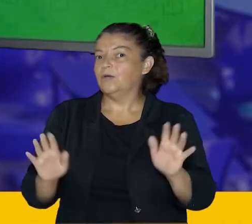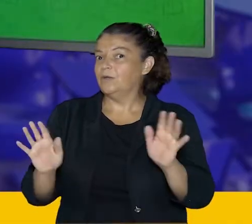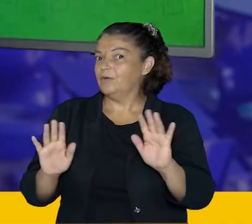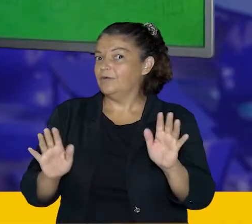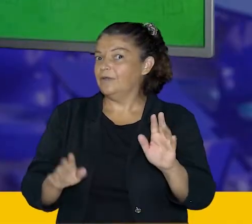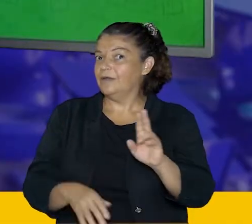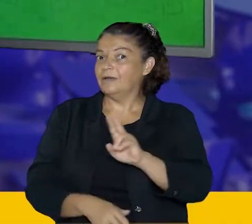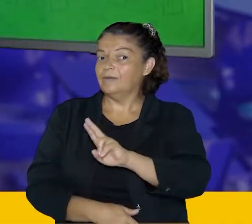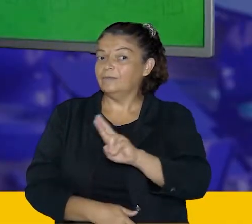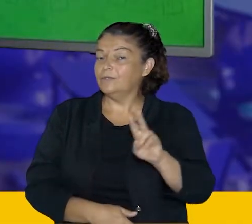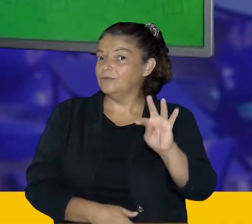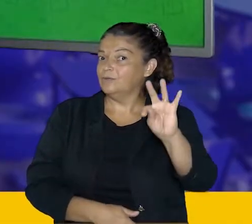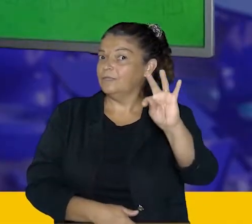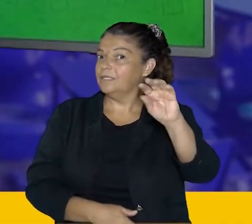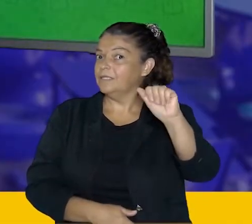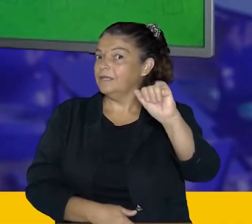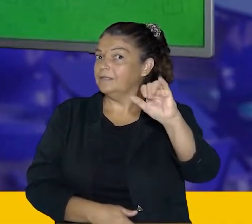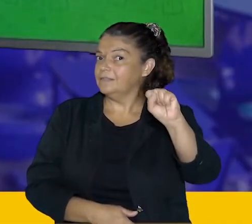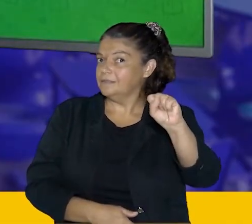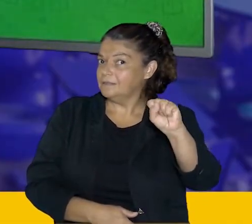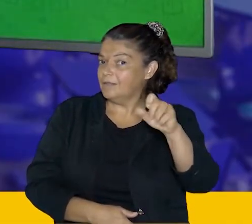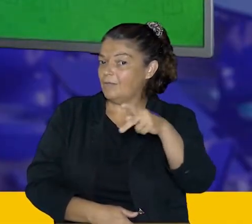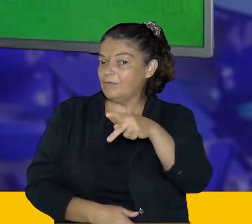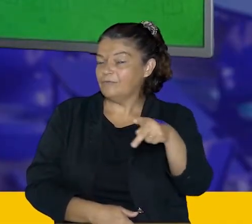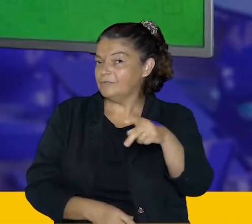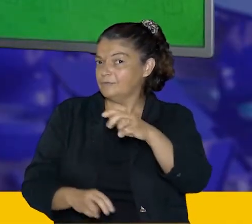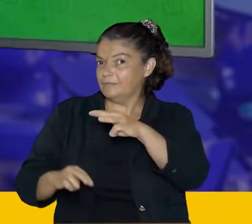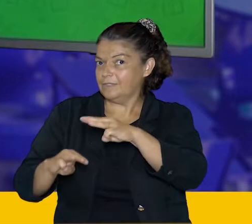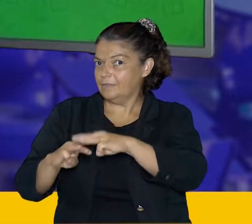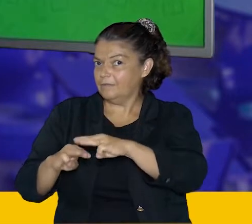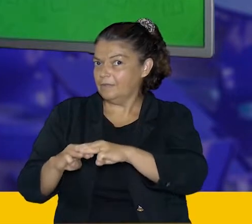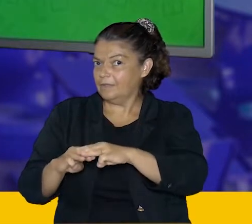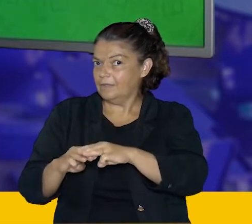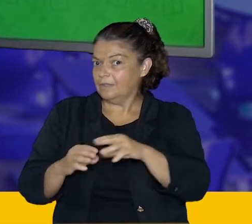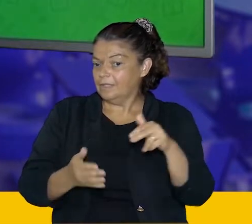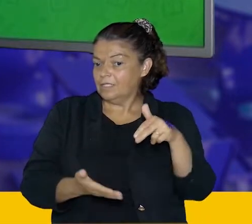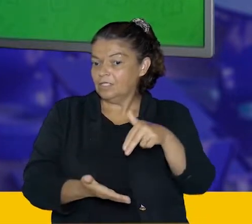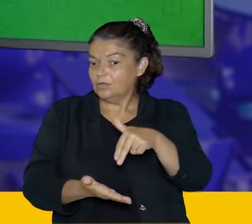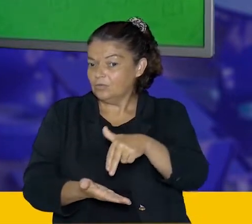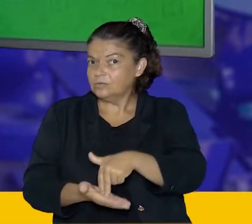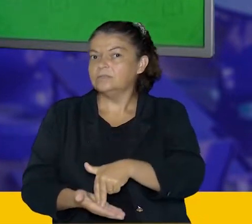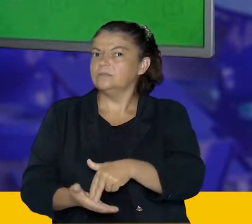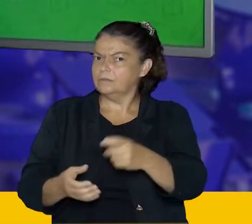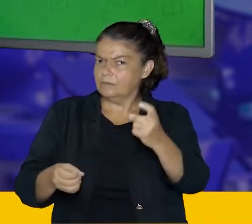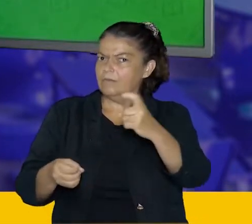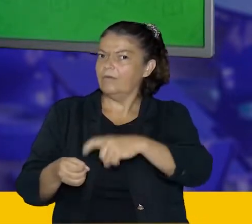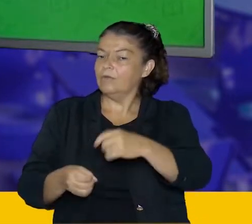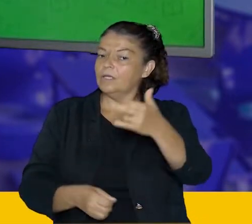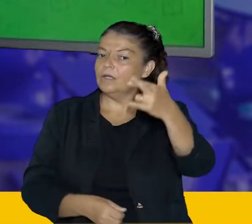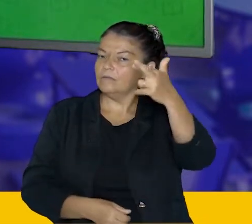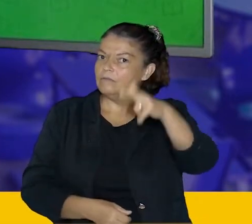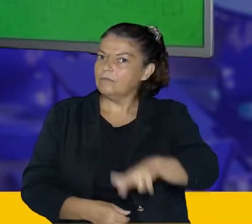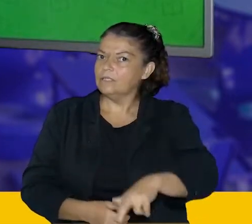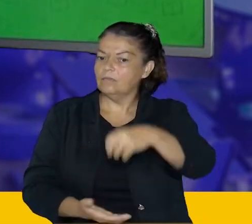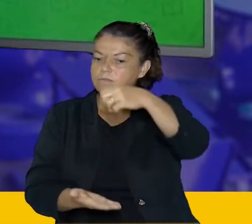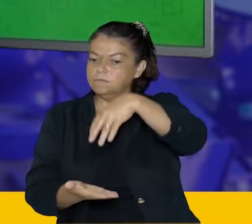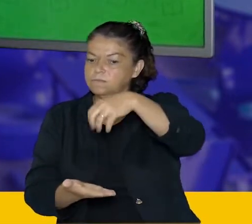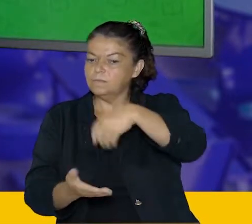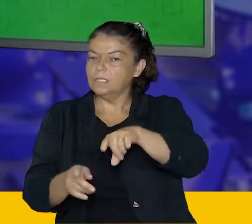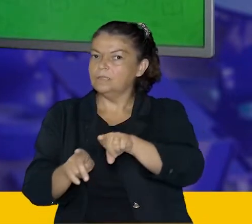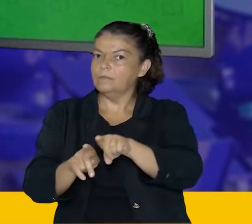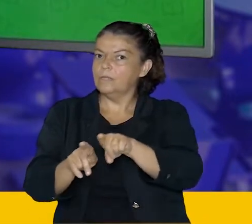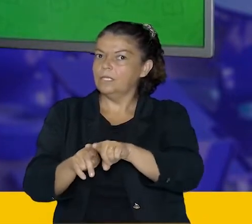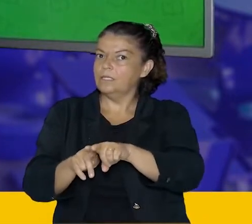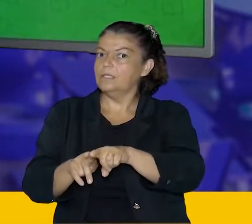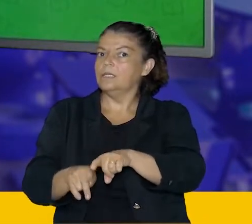Olá pessoal, tudo bem? Meu nome é Thais Oliveira, sou professora de matemática e hoje estamos retomando a correção do material impresso do